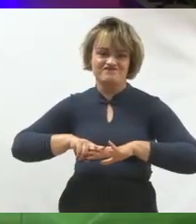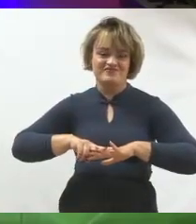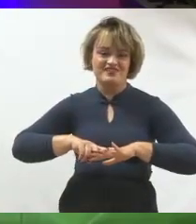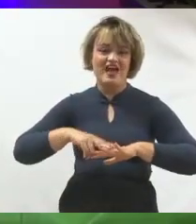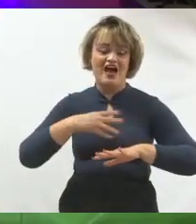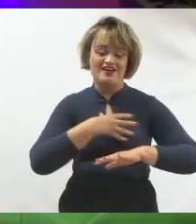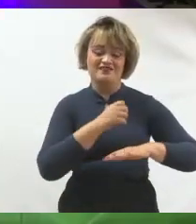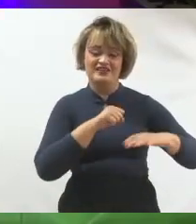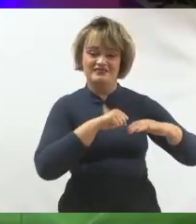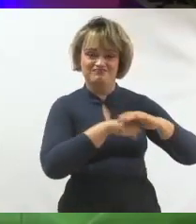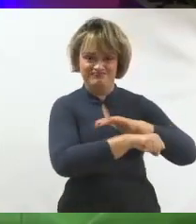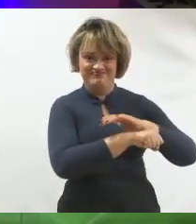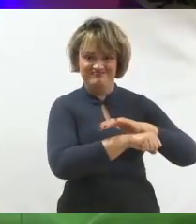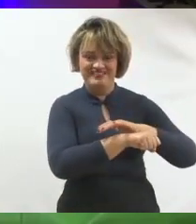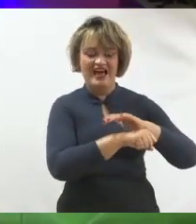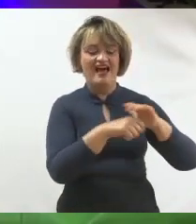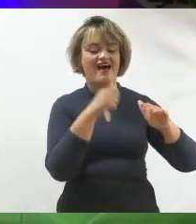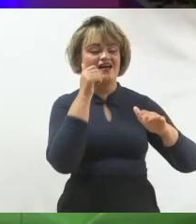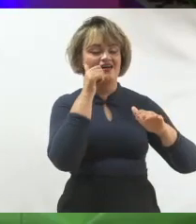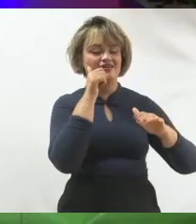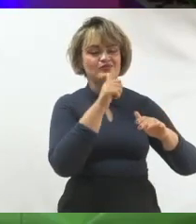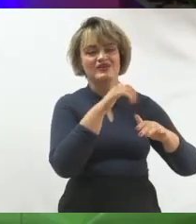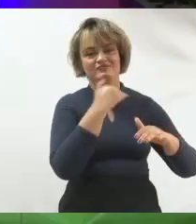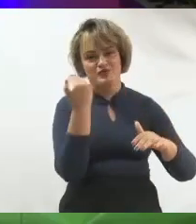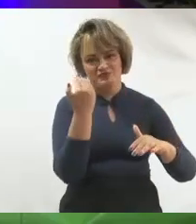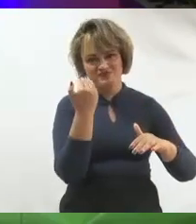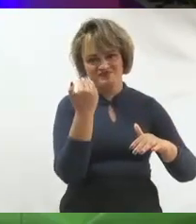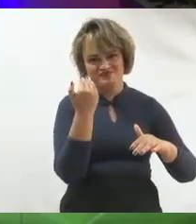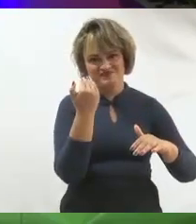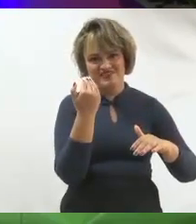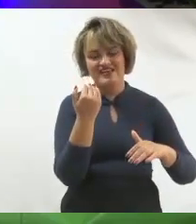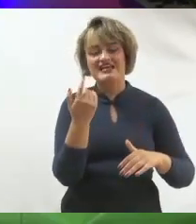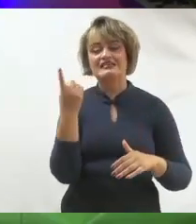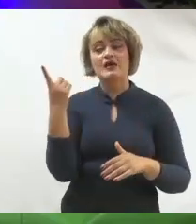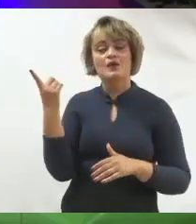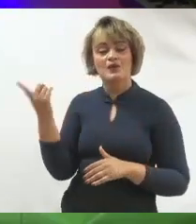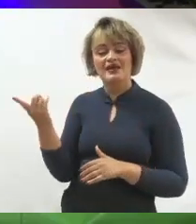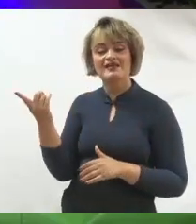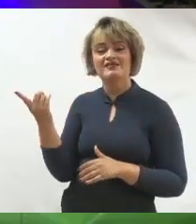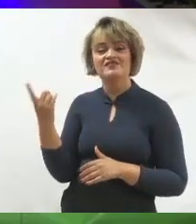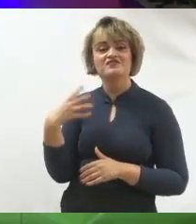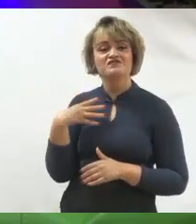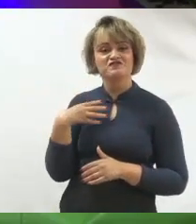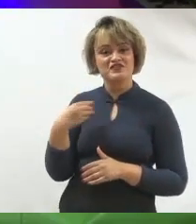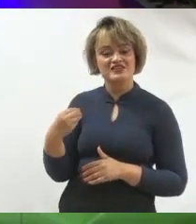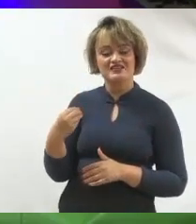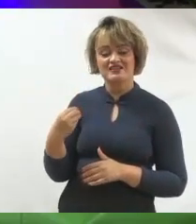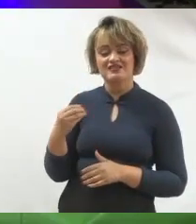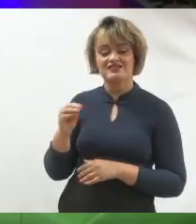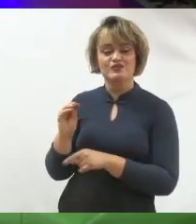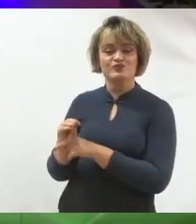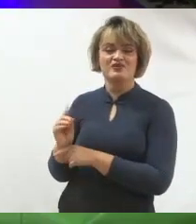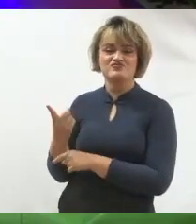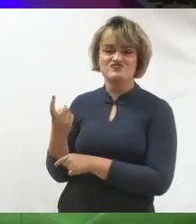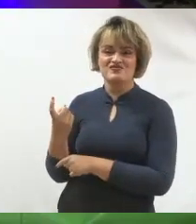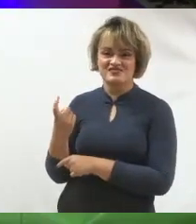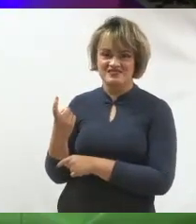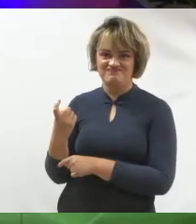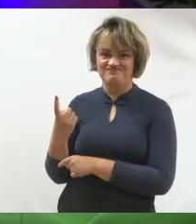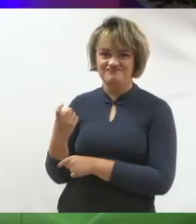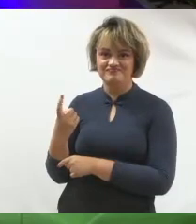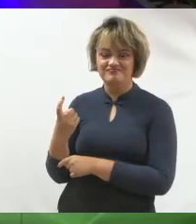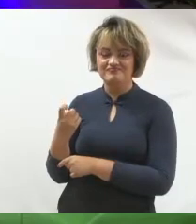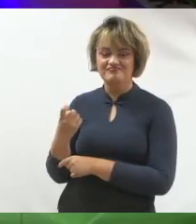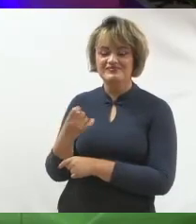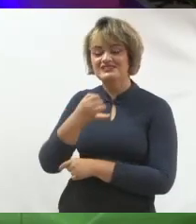da filha. Então, ele foi e se tornou pai sozinho e em